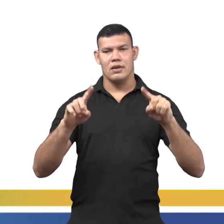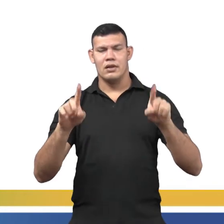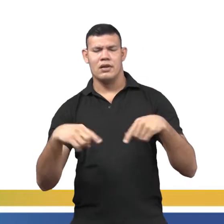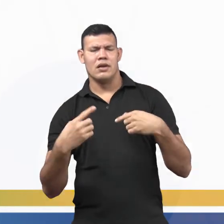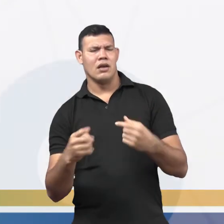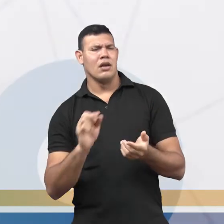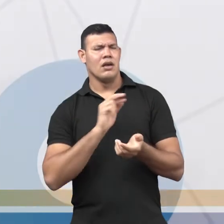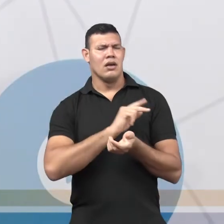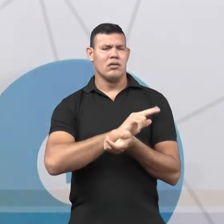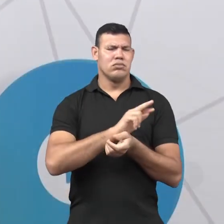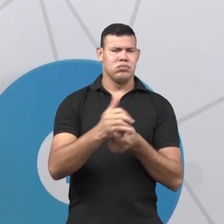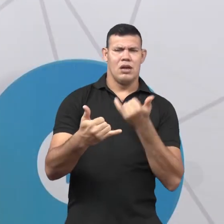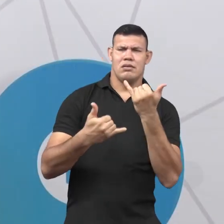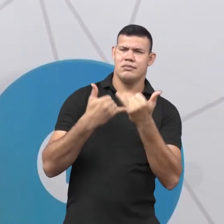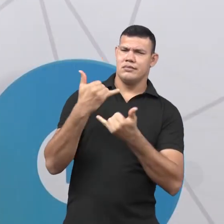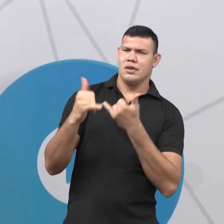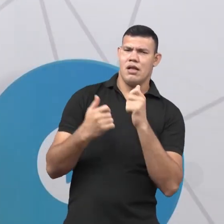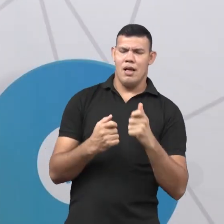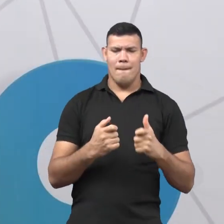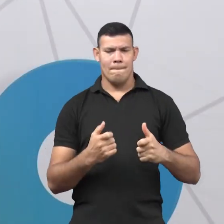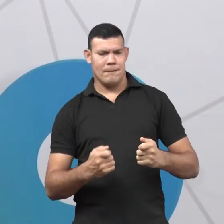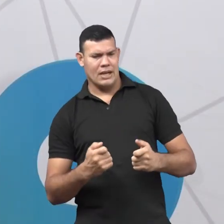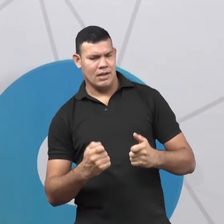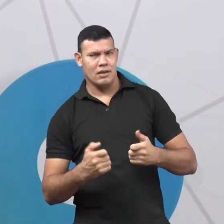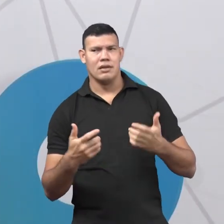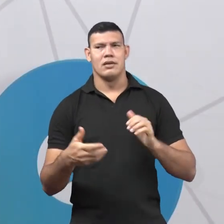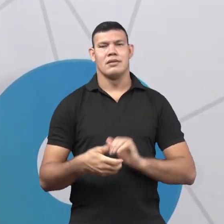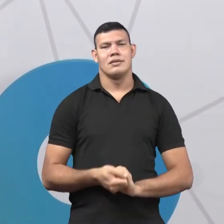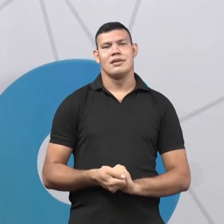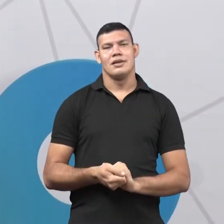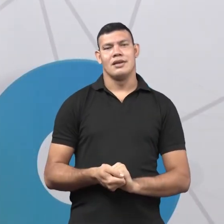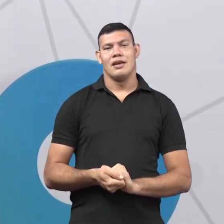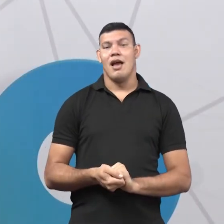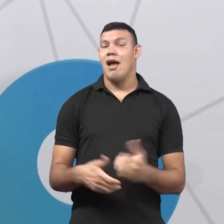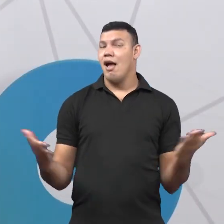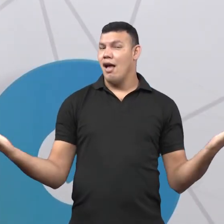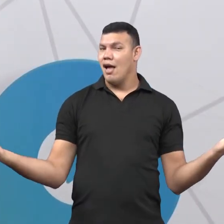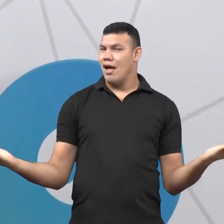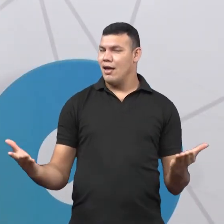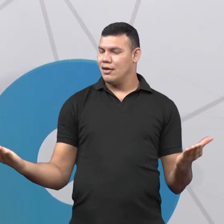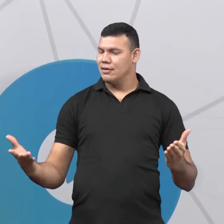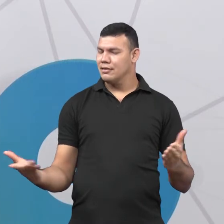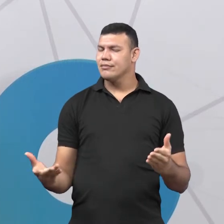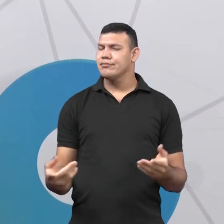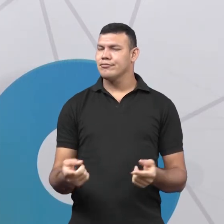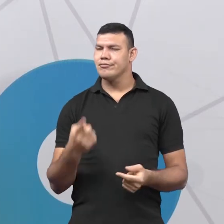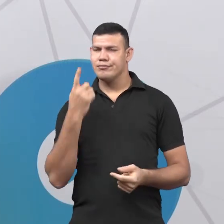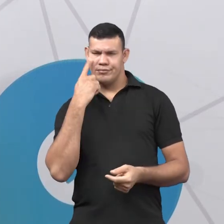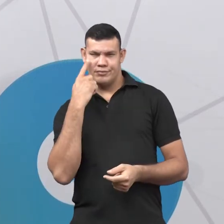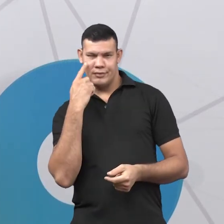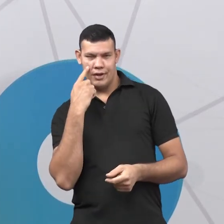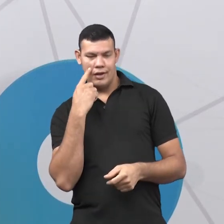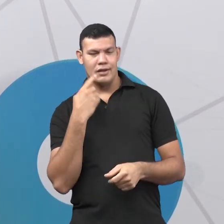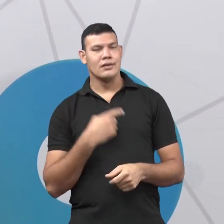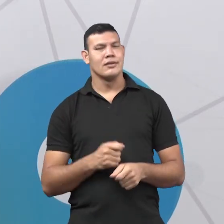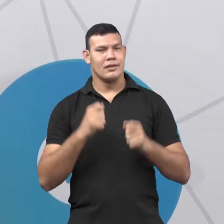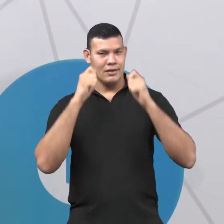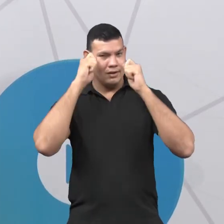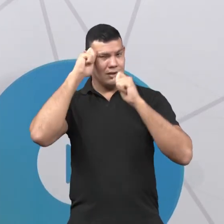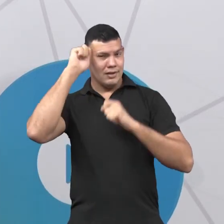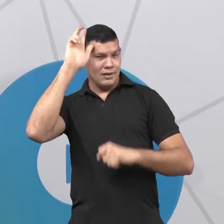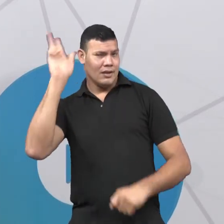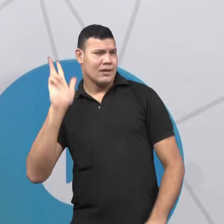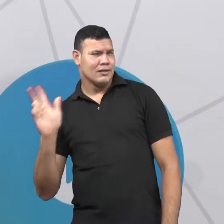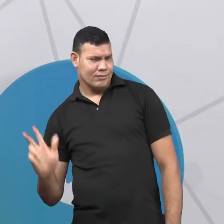entre outros, né? É isso aí, pessoal. Agora vamos ver se vocês realmente estão ligadinhos aí na nossa aula, tá? Vamos ver se vocês